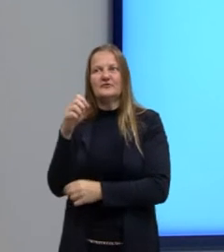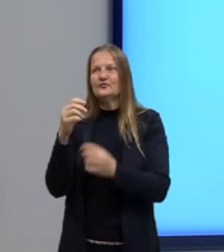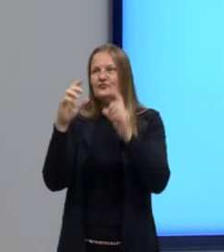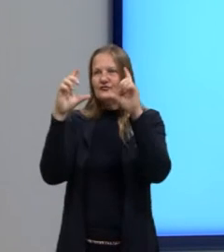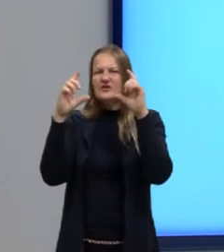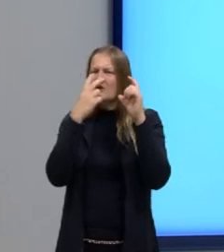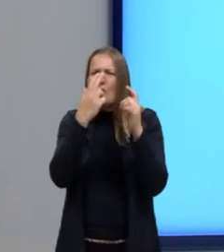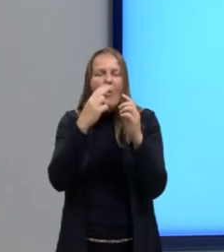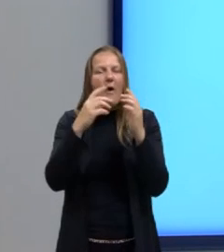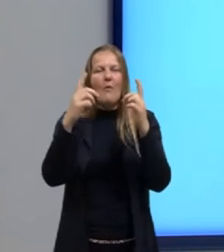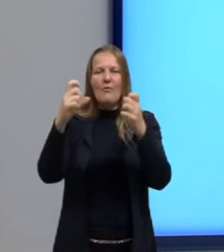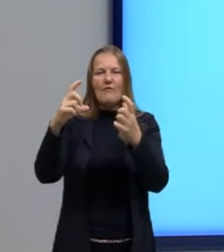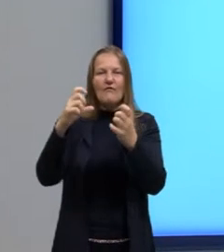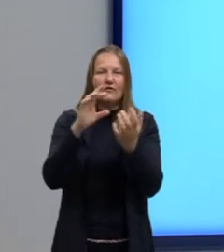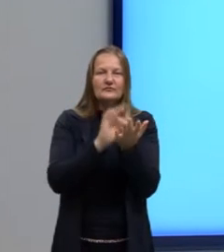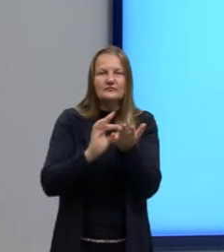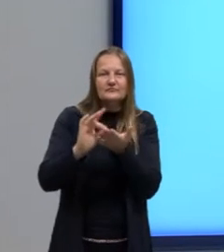colagem.